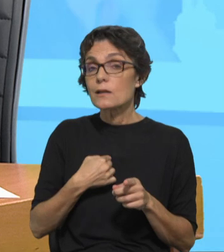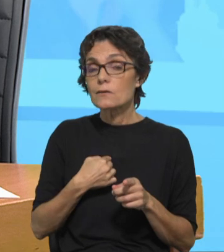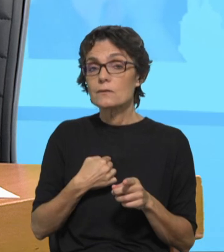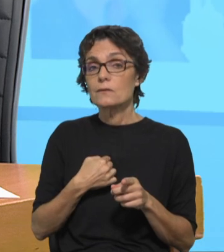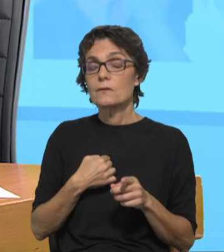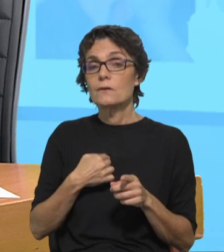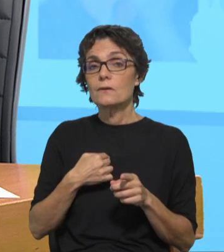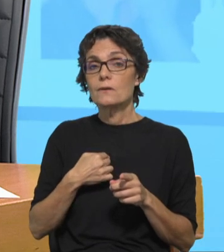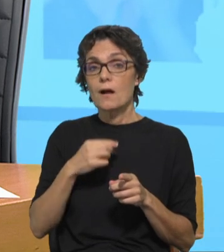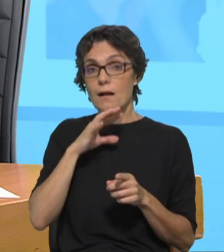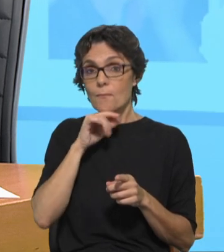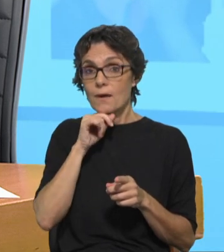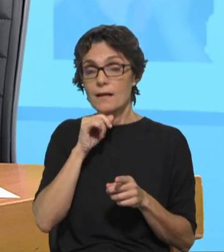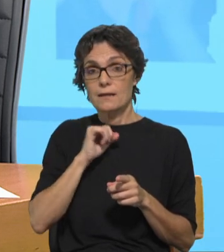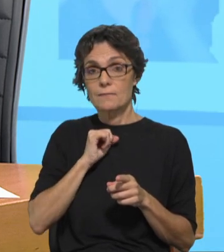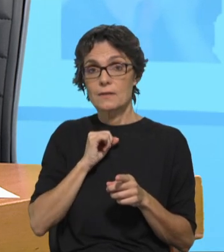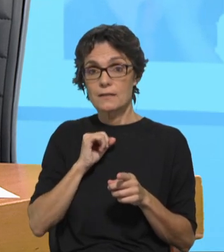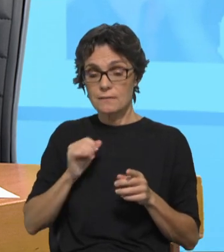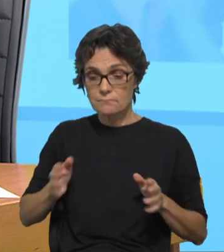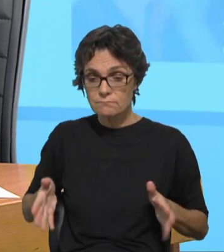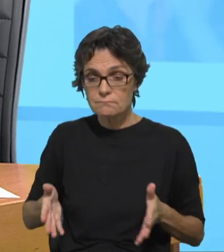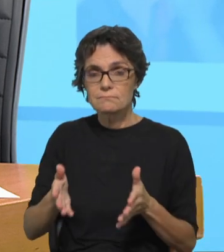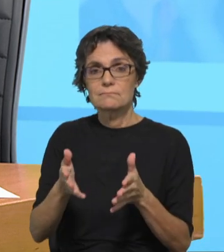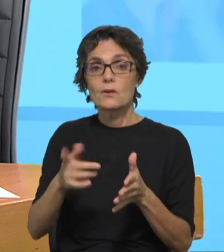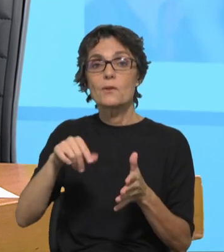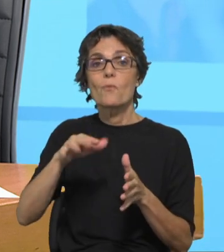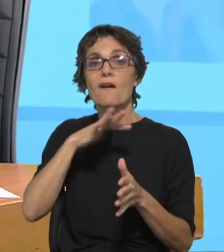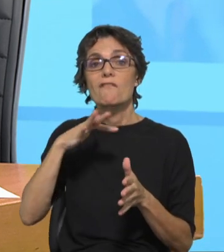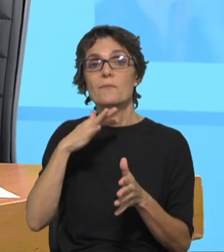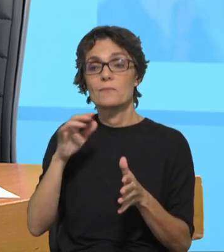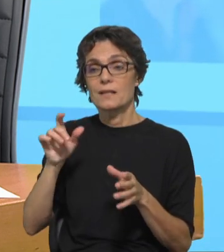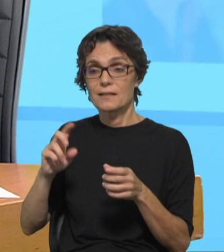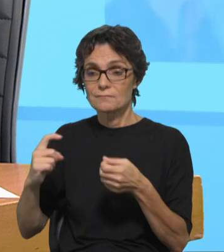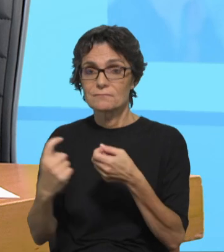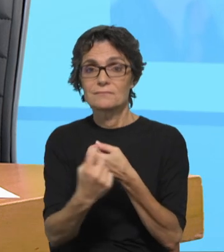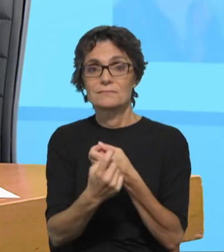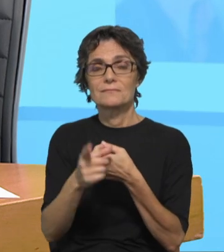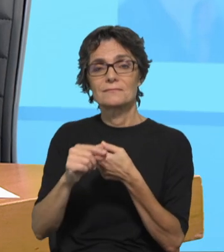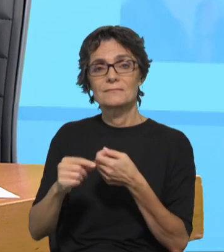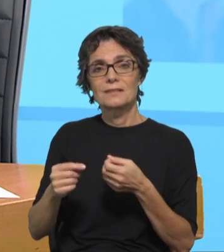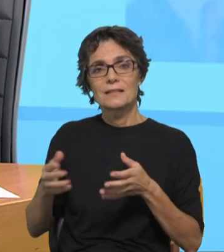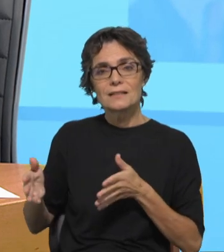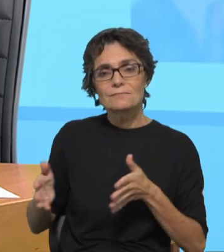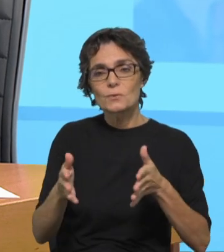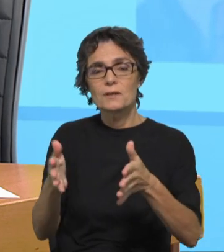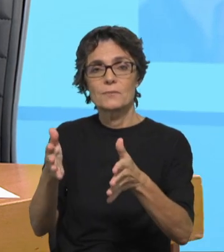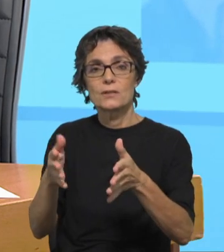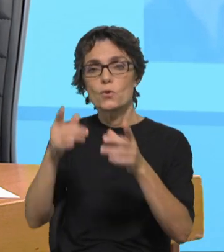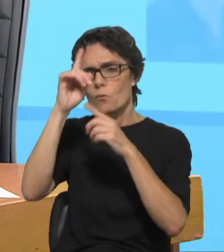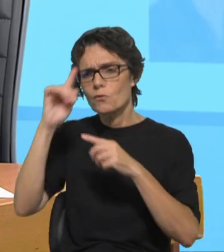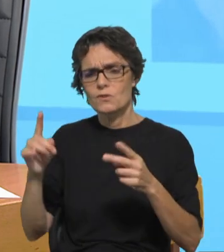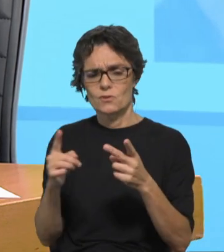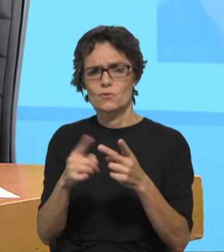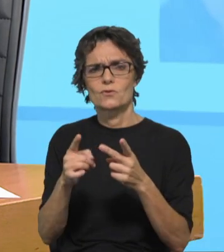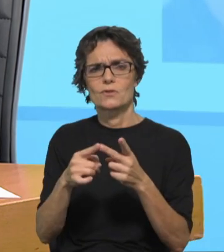eu sou, devo a muita gente, à família, que tive a graça de receber, aos professores que me ajudaram,